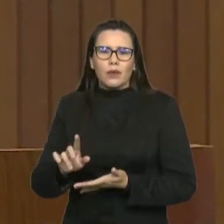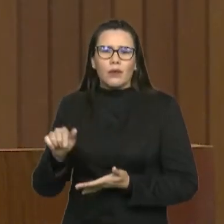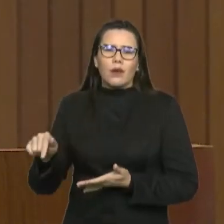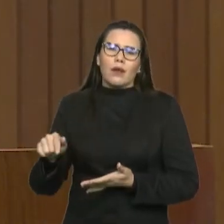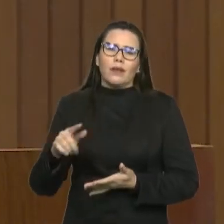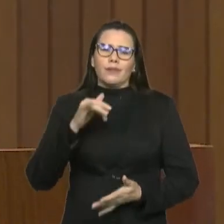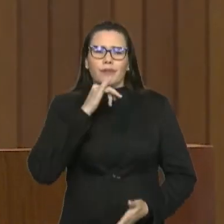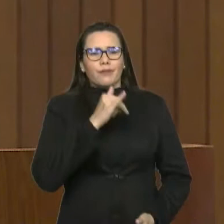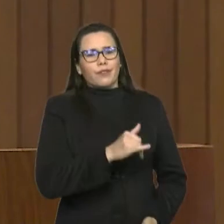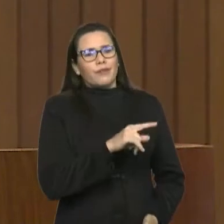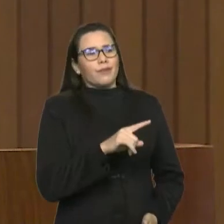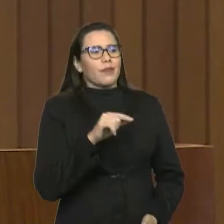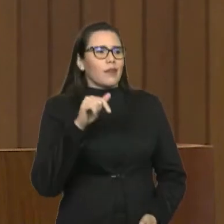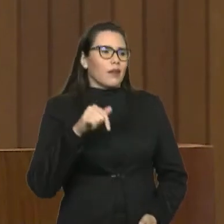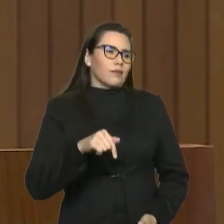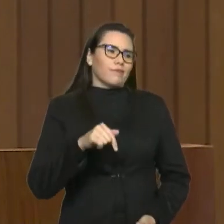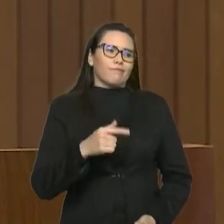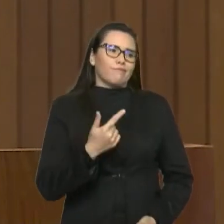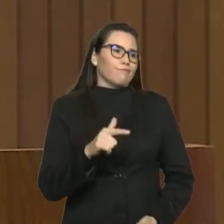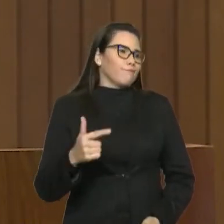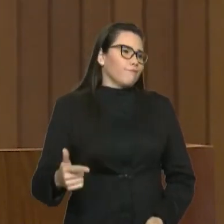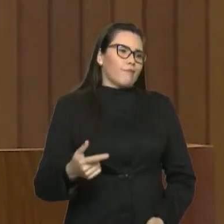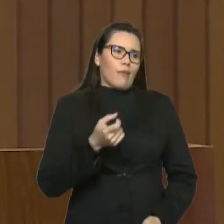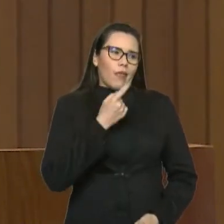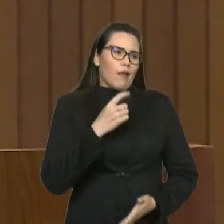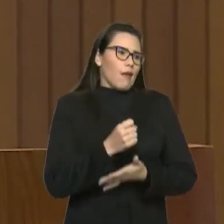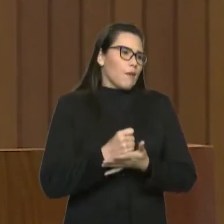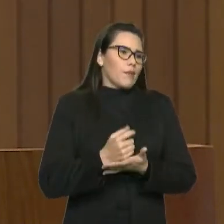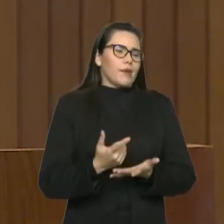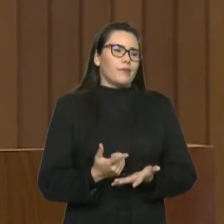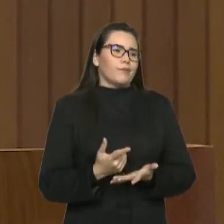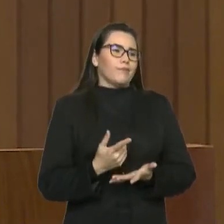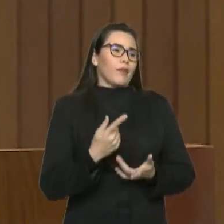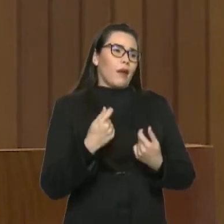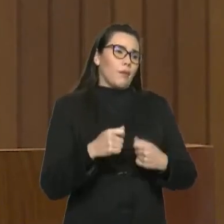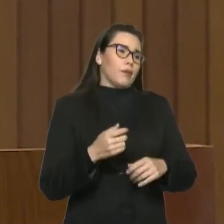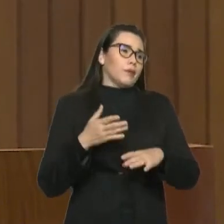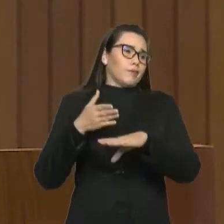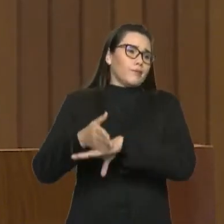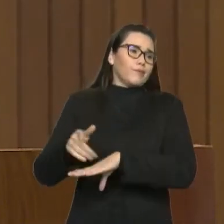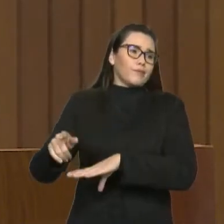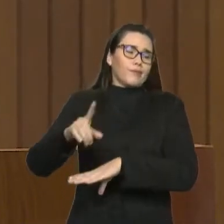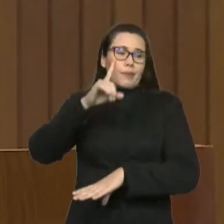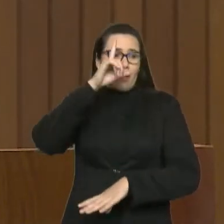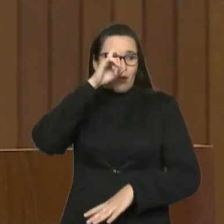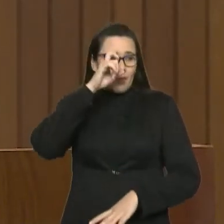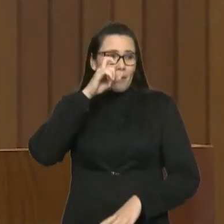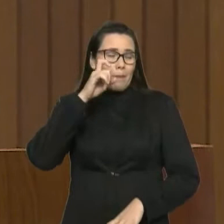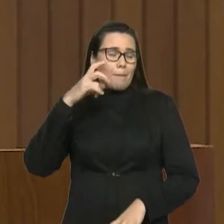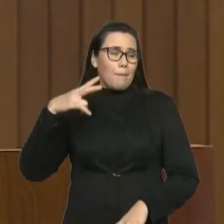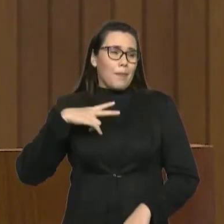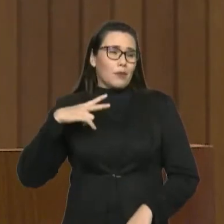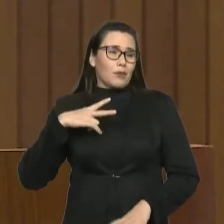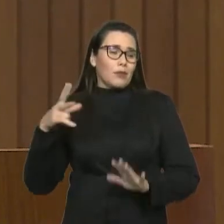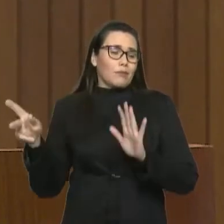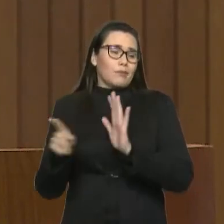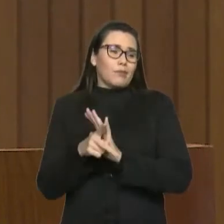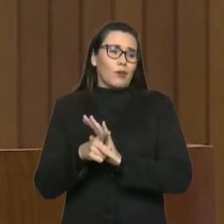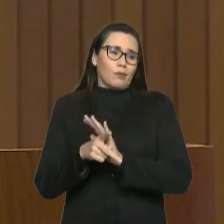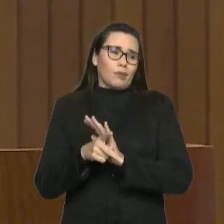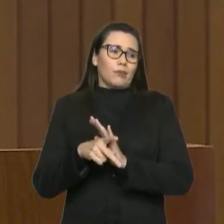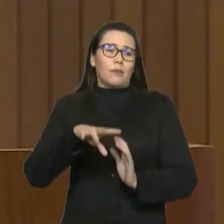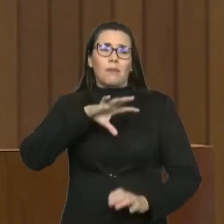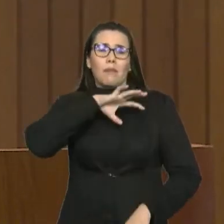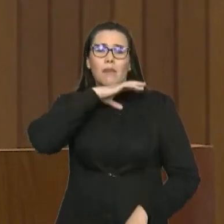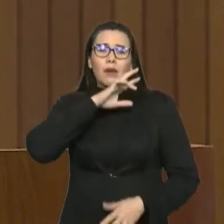para custear as suas expensas, um tratamento que vai além de R$ 2.000.